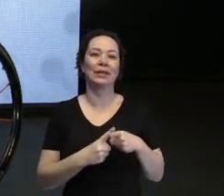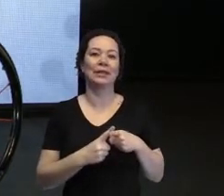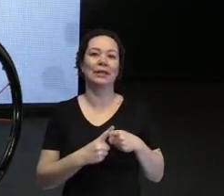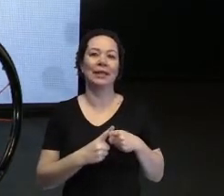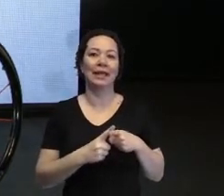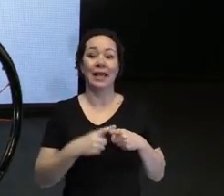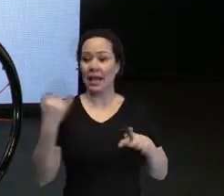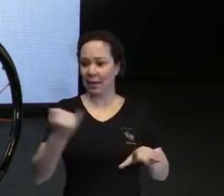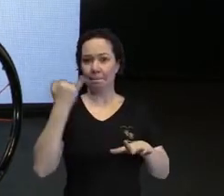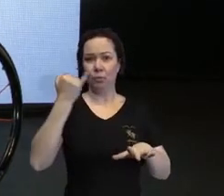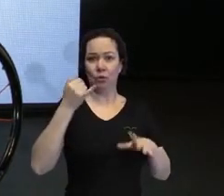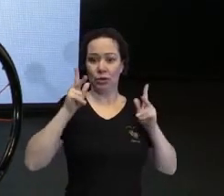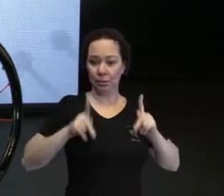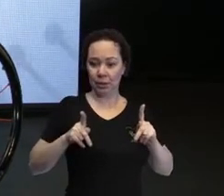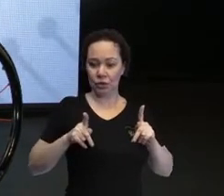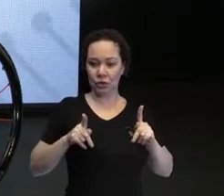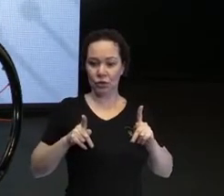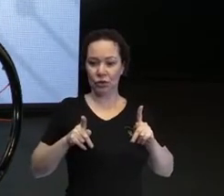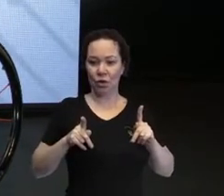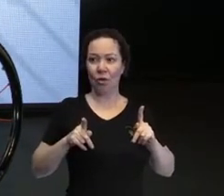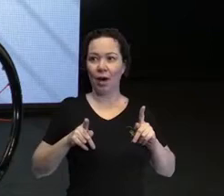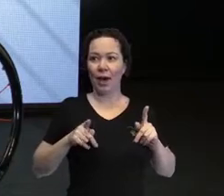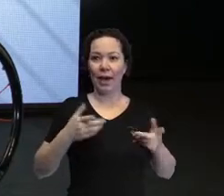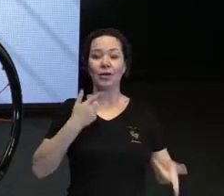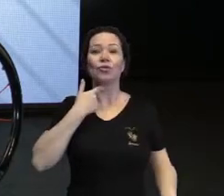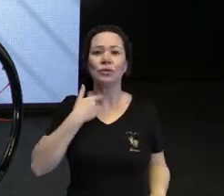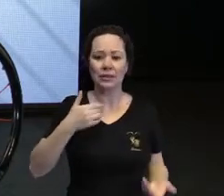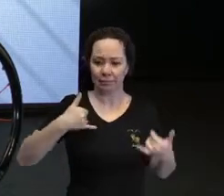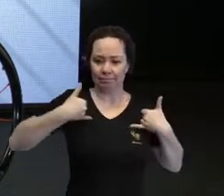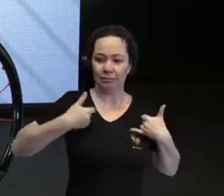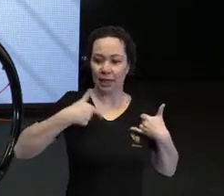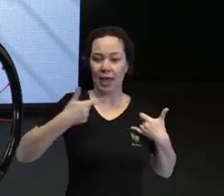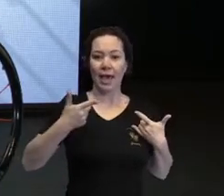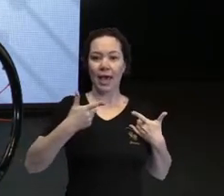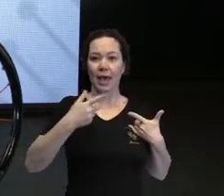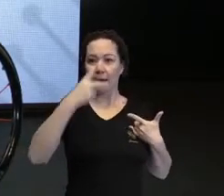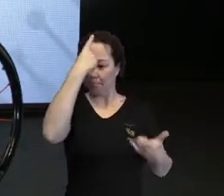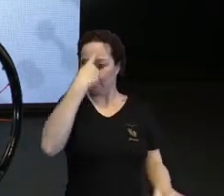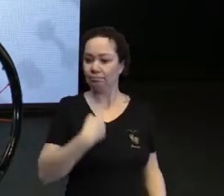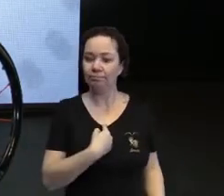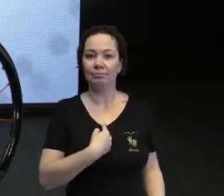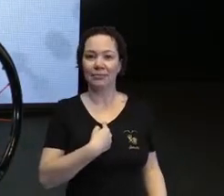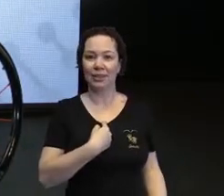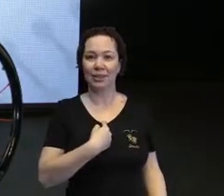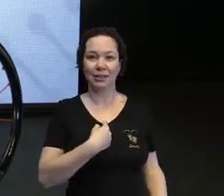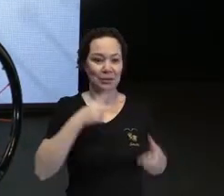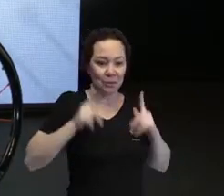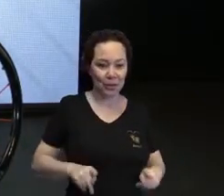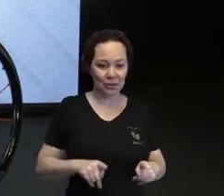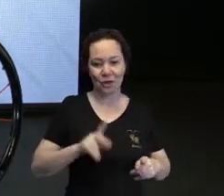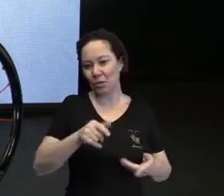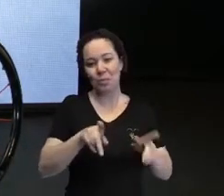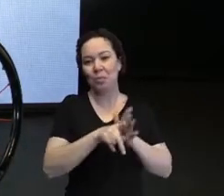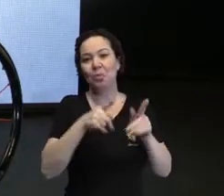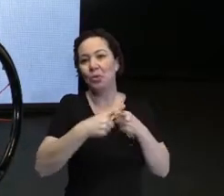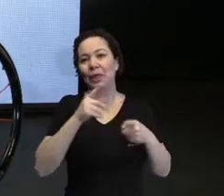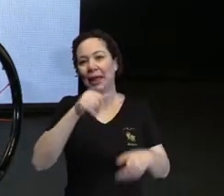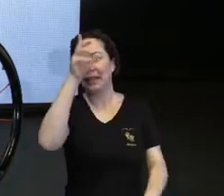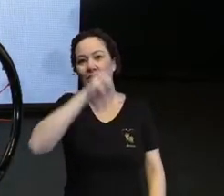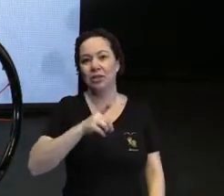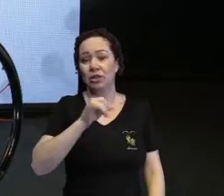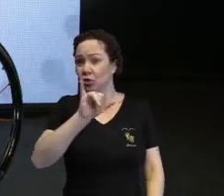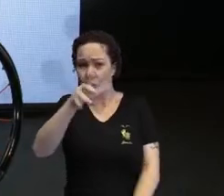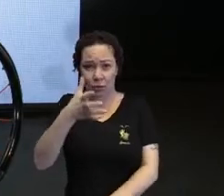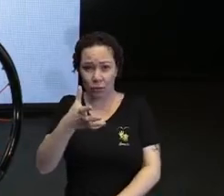a autoestima, ela está correlacionada à personalidade, e não à condição dessa pessoa. Então, para quem não quer se